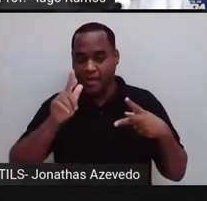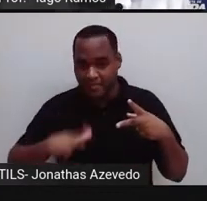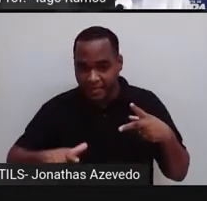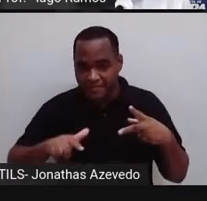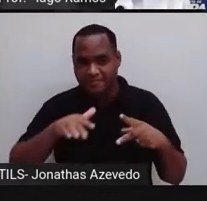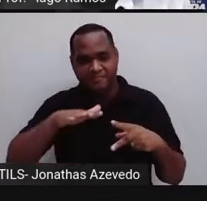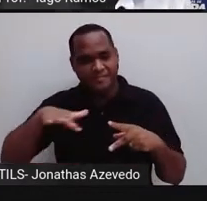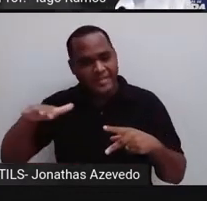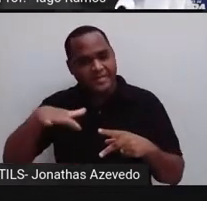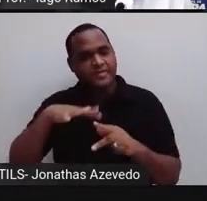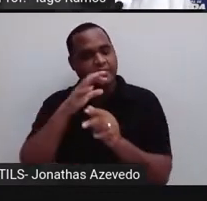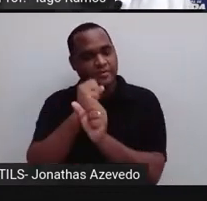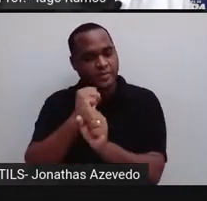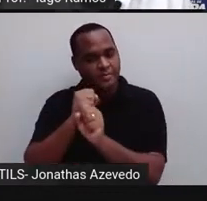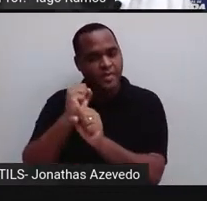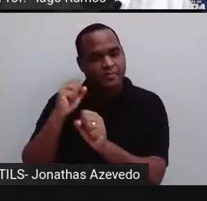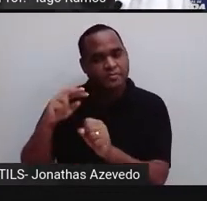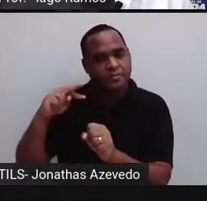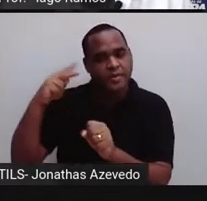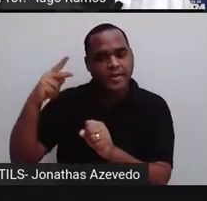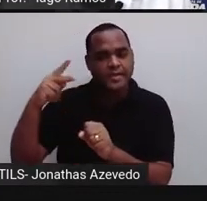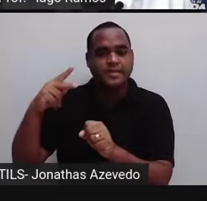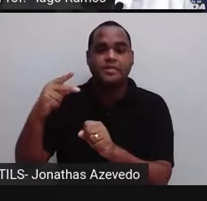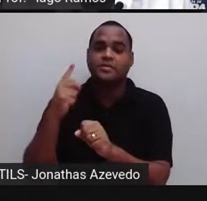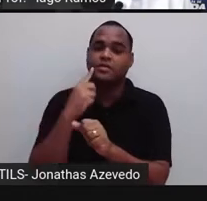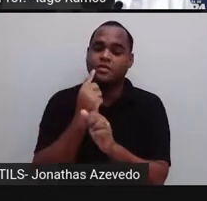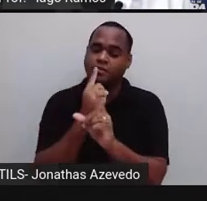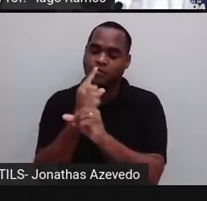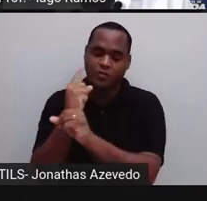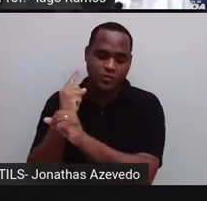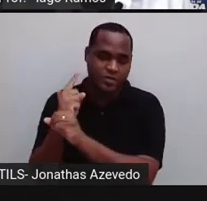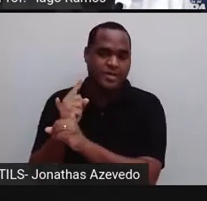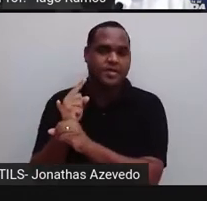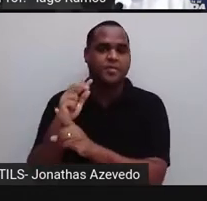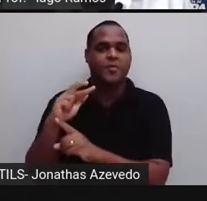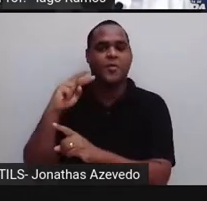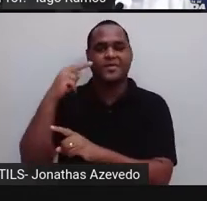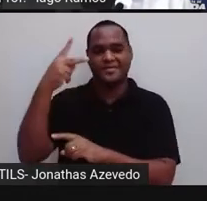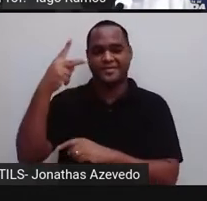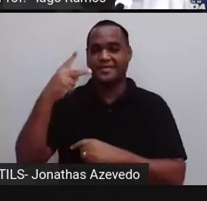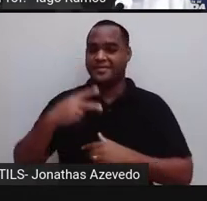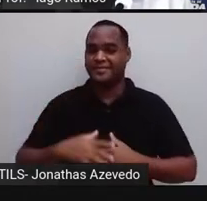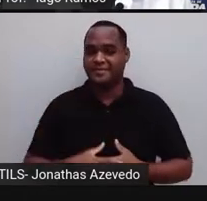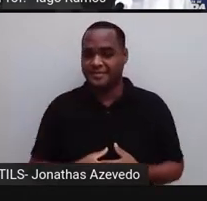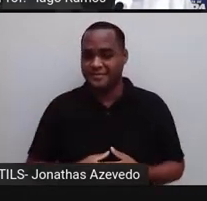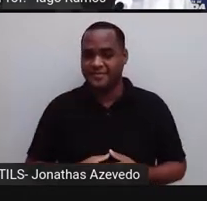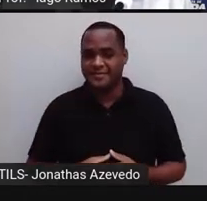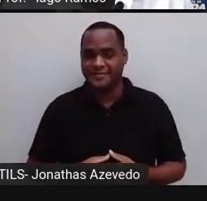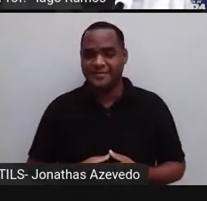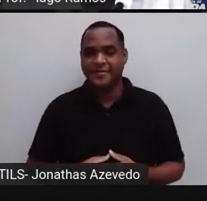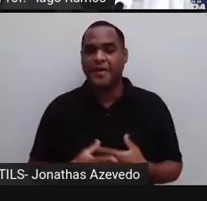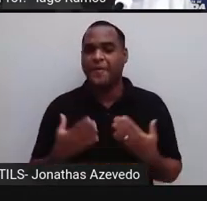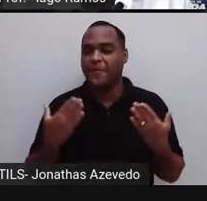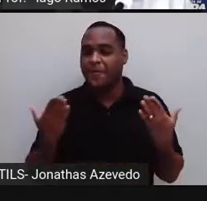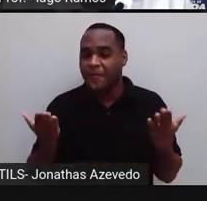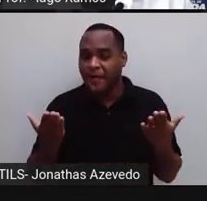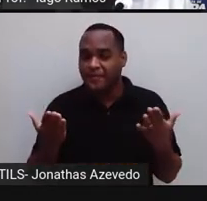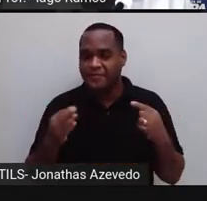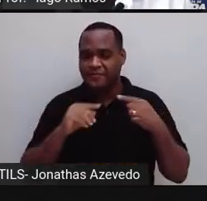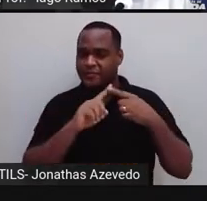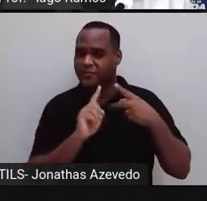repetir a base, somar os expoentes e encontrar as potências. Qual dessas duas